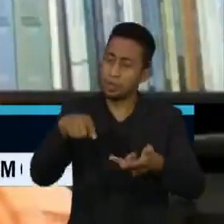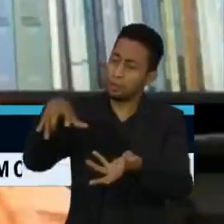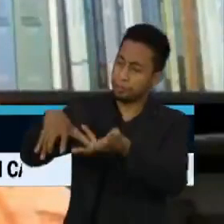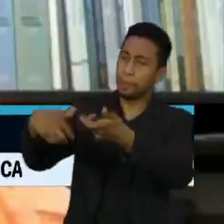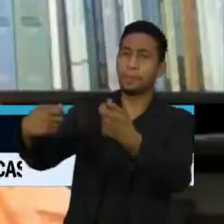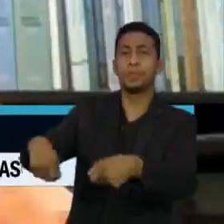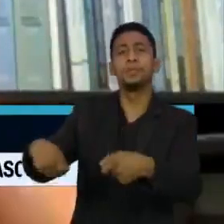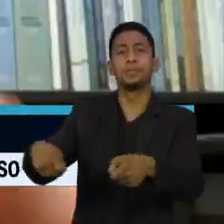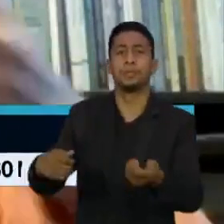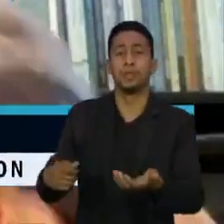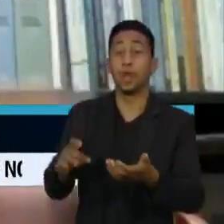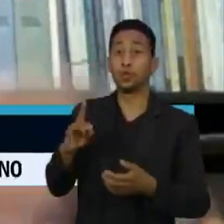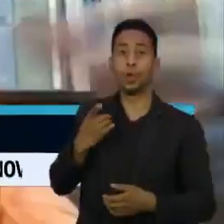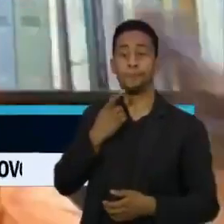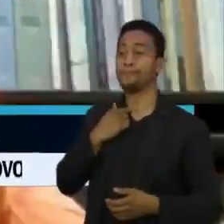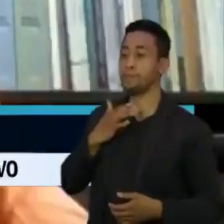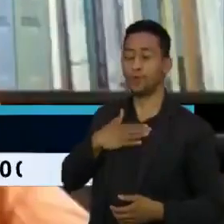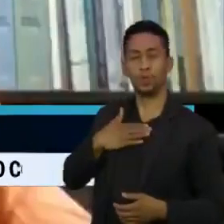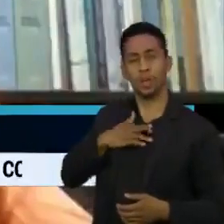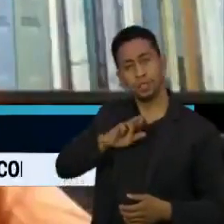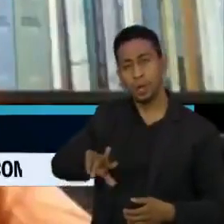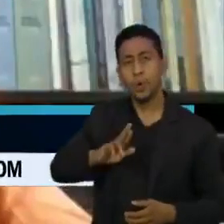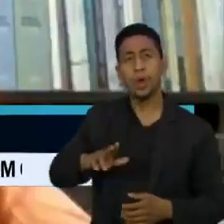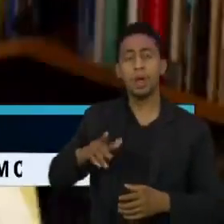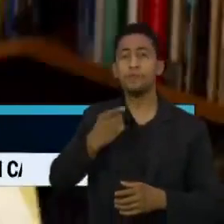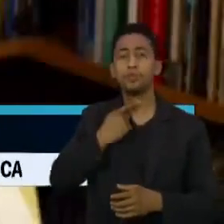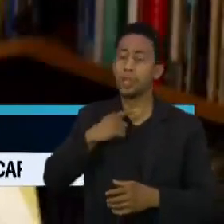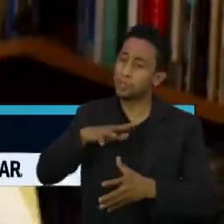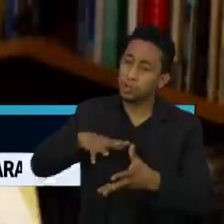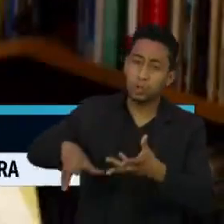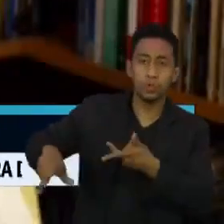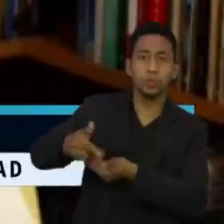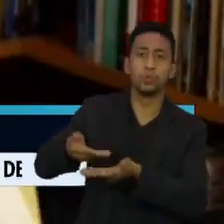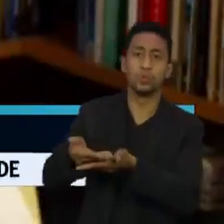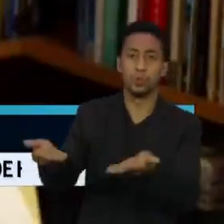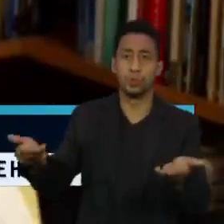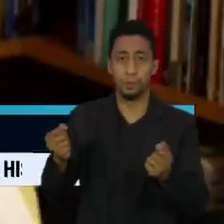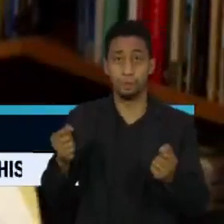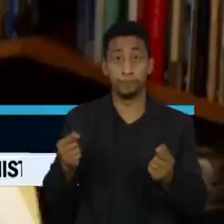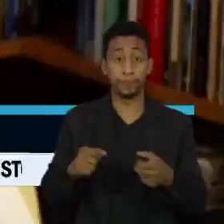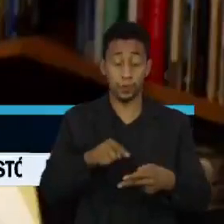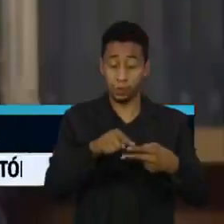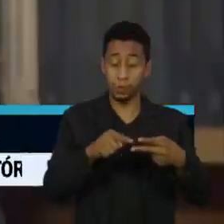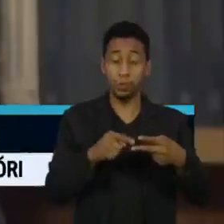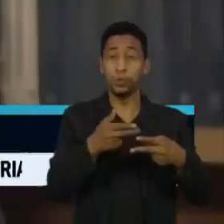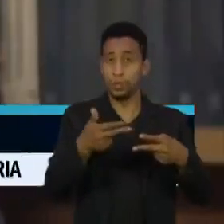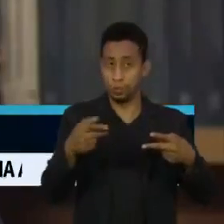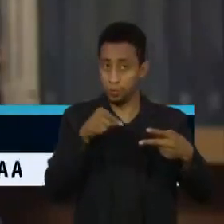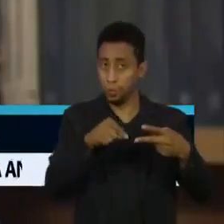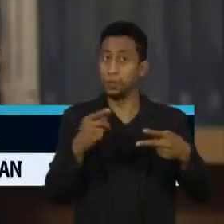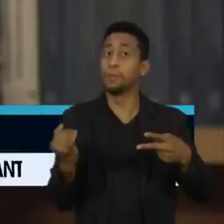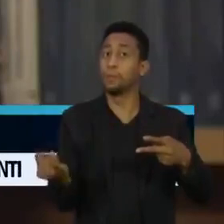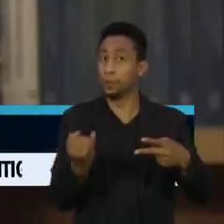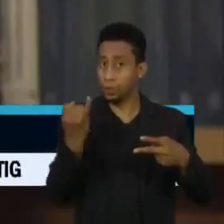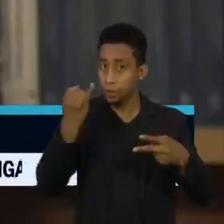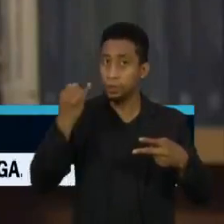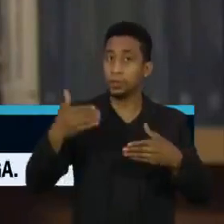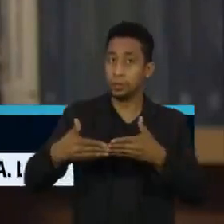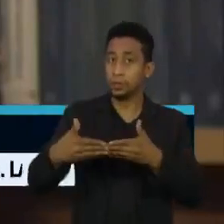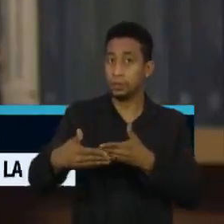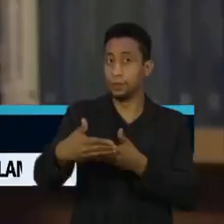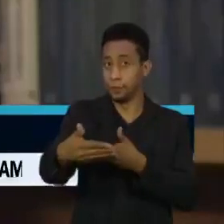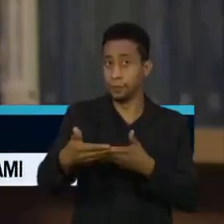vontade. Minha vontade não é lei. Depende da lei e a lei passa pelas instituições. Duas coisas foram importantes e foram uma